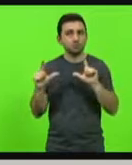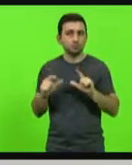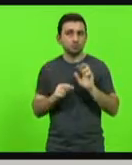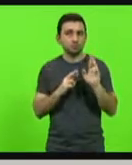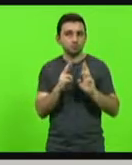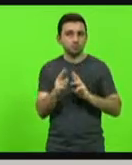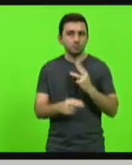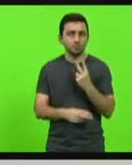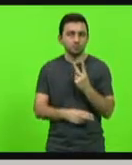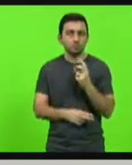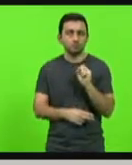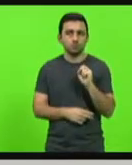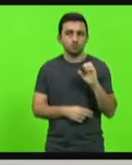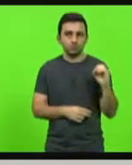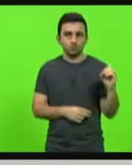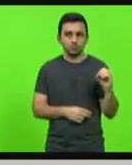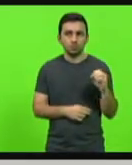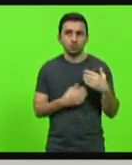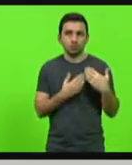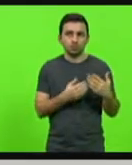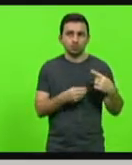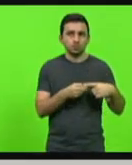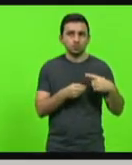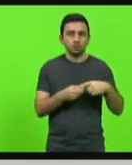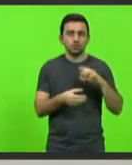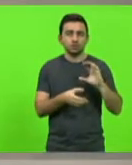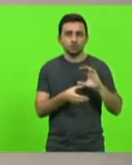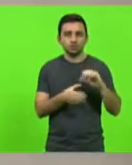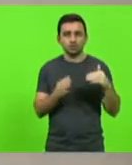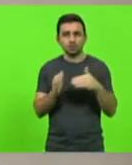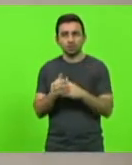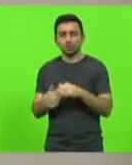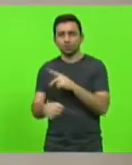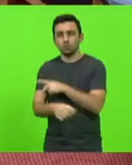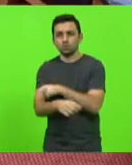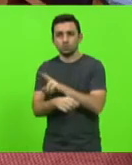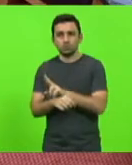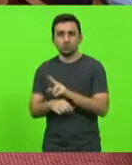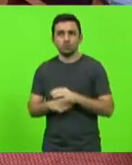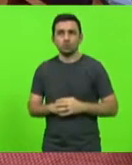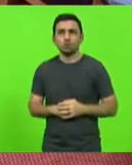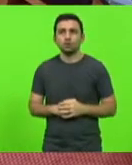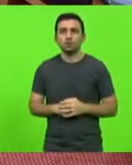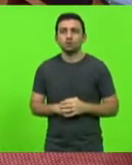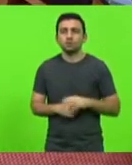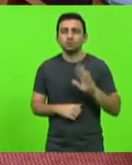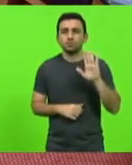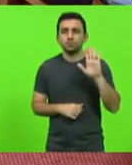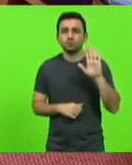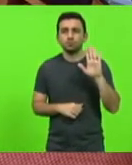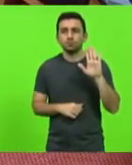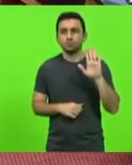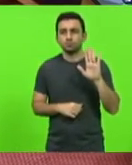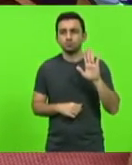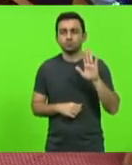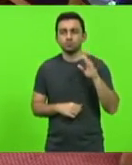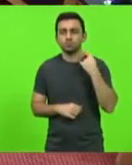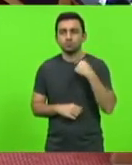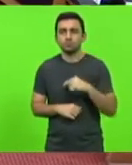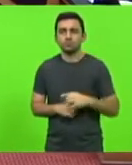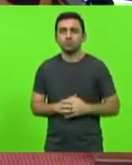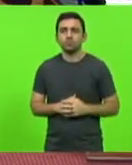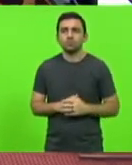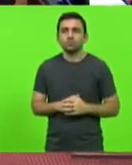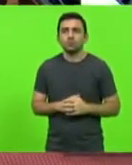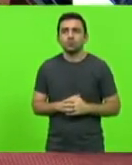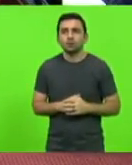-280, trecho compreendido entre os municípios de Canoinhas e Porto União, em discussão. Com a palavra, deputado Silvio Drevec. Senhor